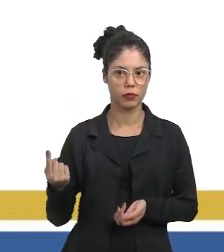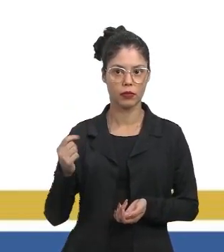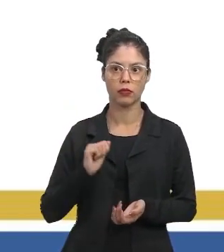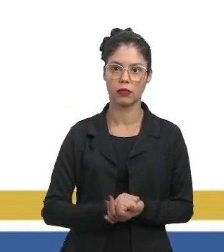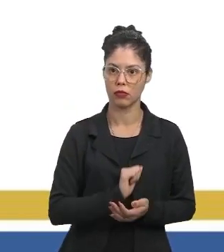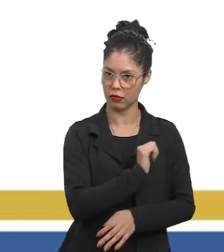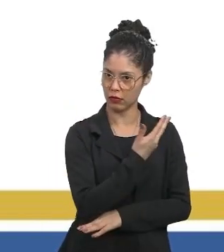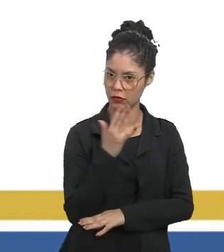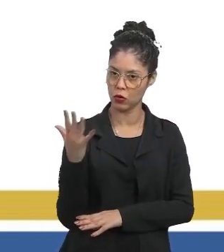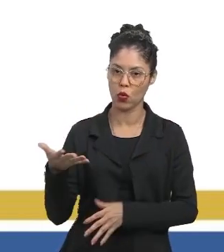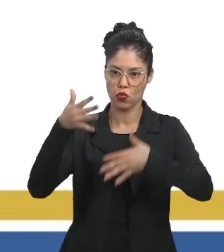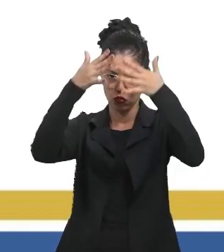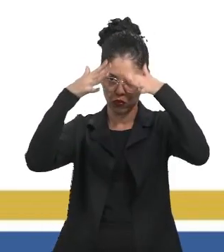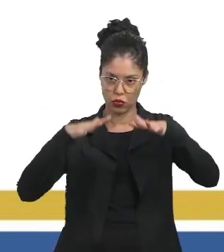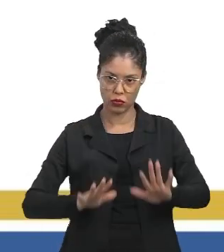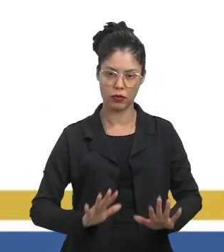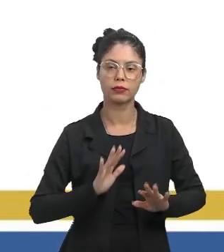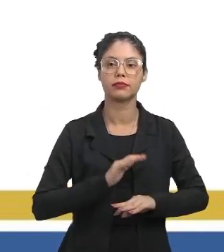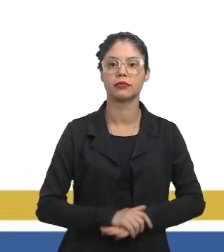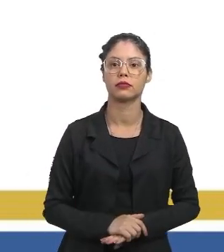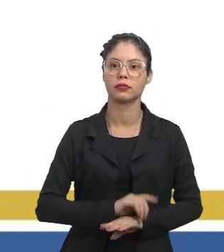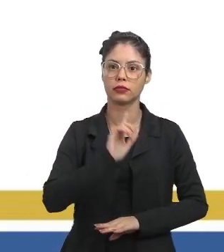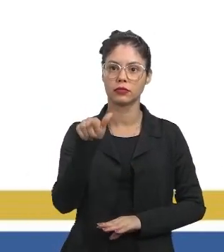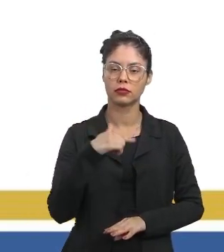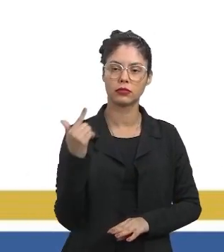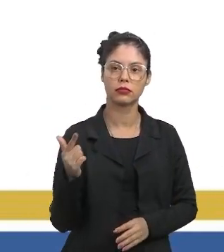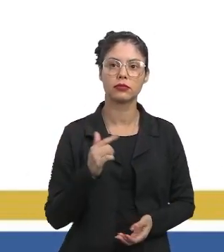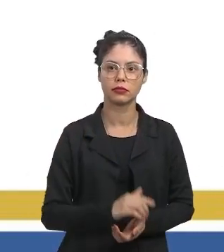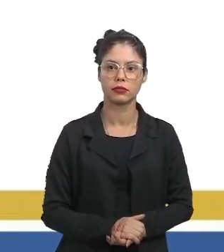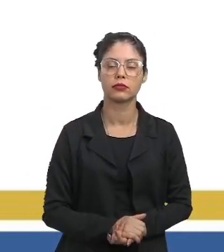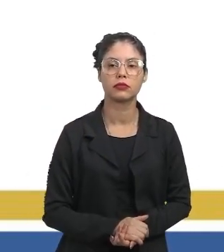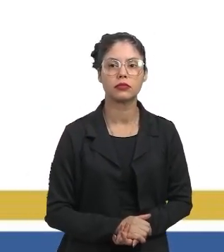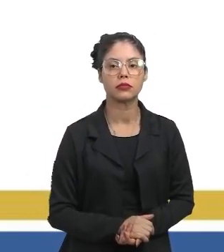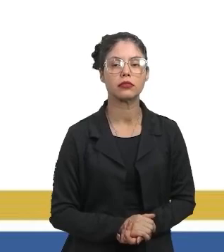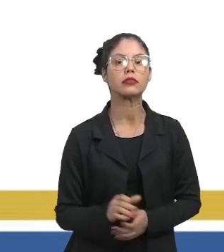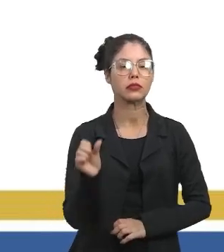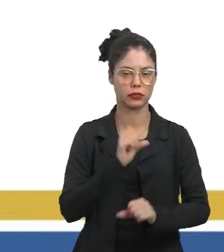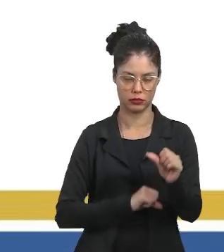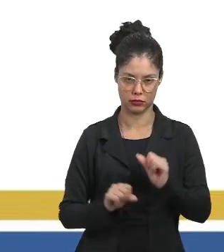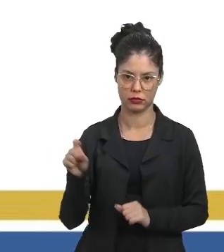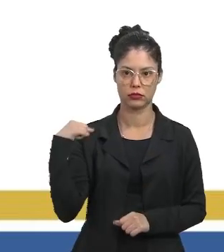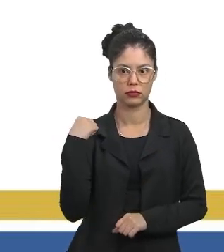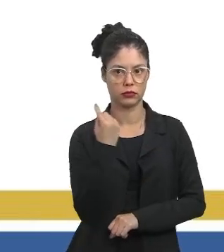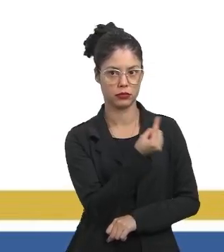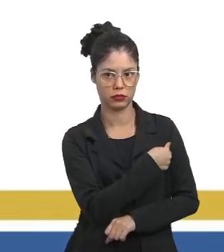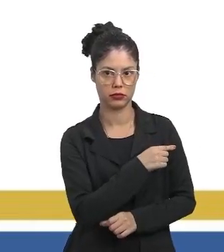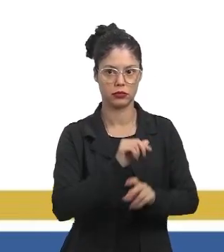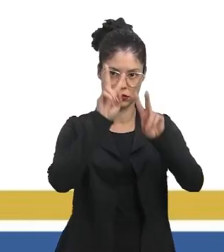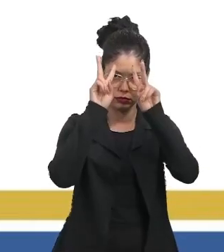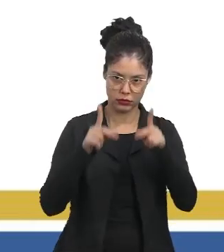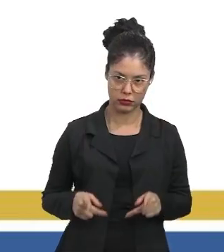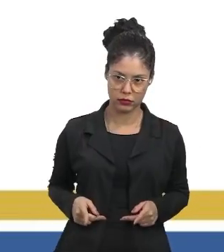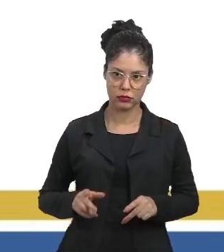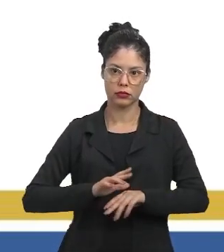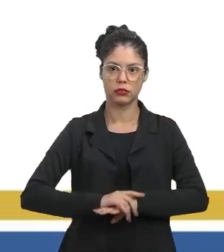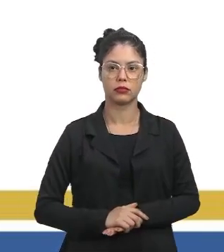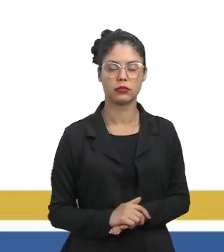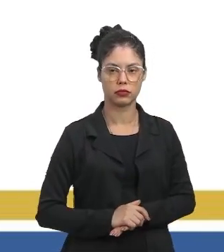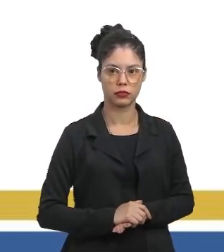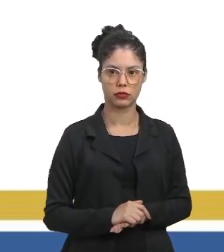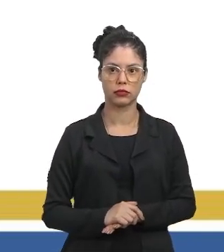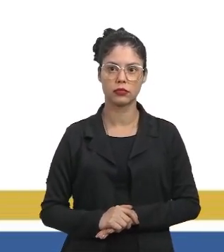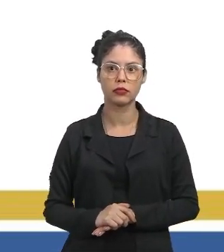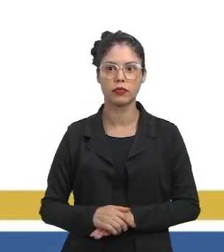um ambiente natural e, de um outro, um ambiente modificado por nós, seres humanos. E